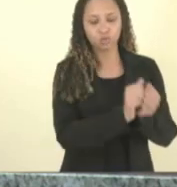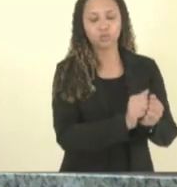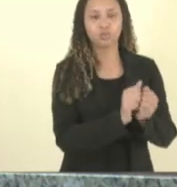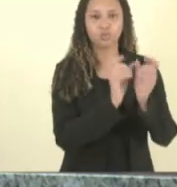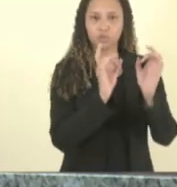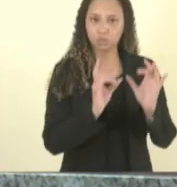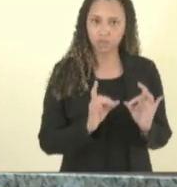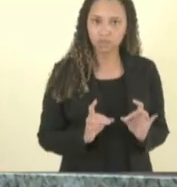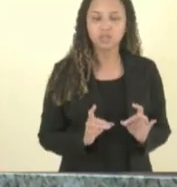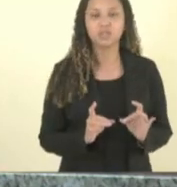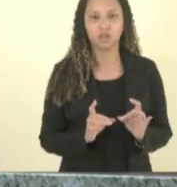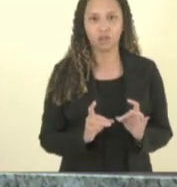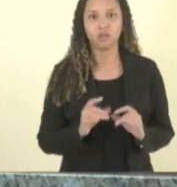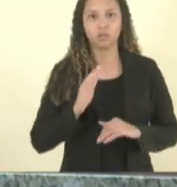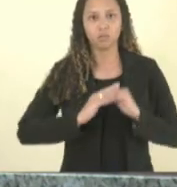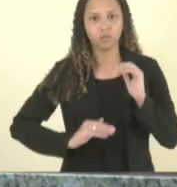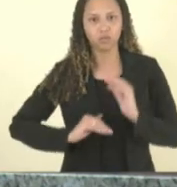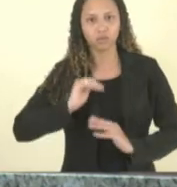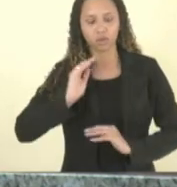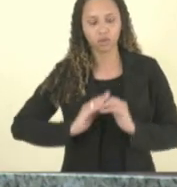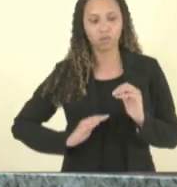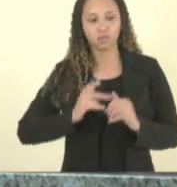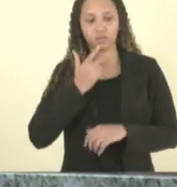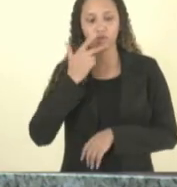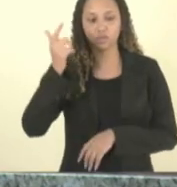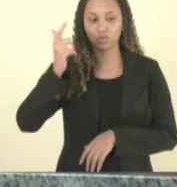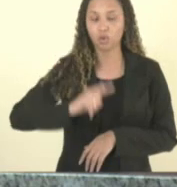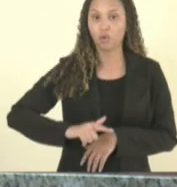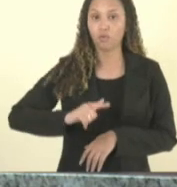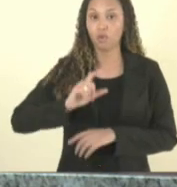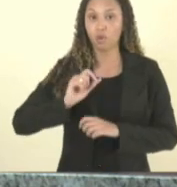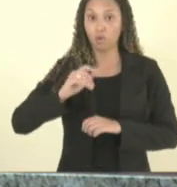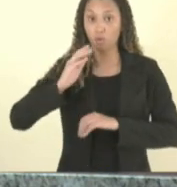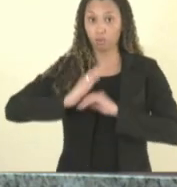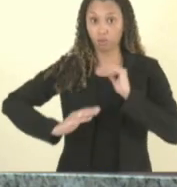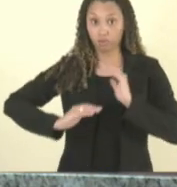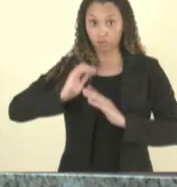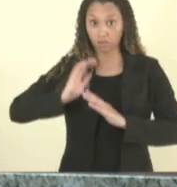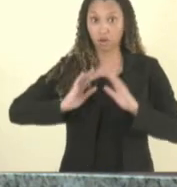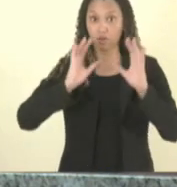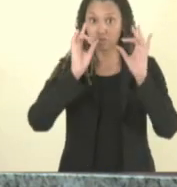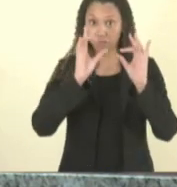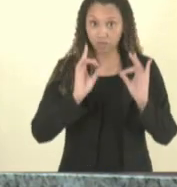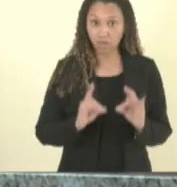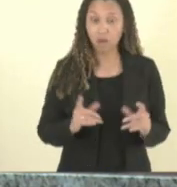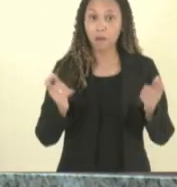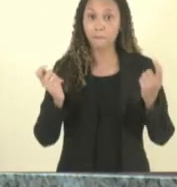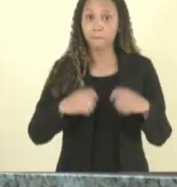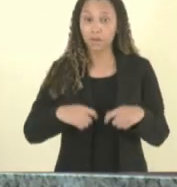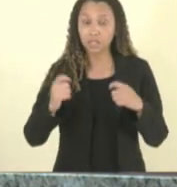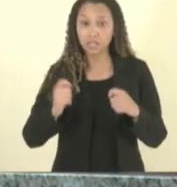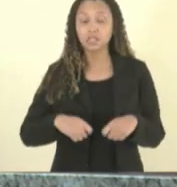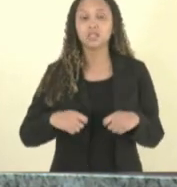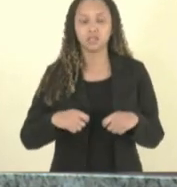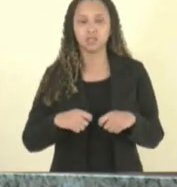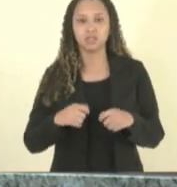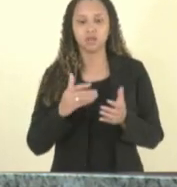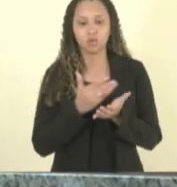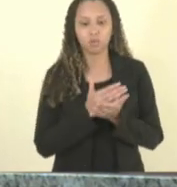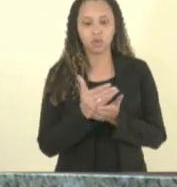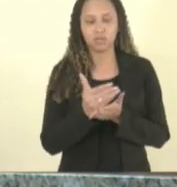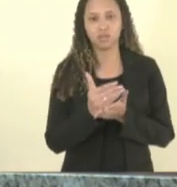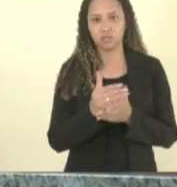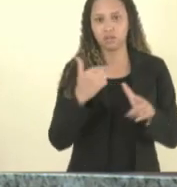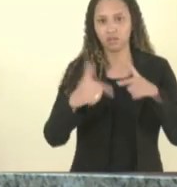mas tornamos a falar esse profissional especializado ele precisa entrar na rede no início do